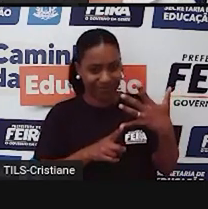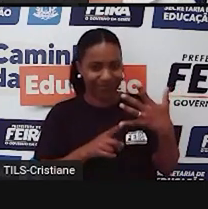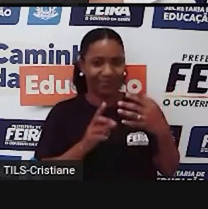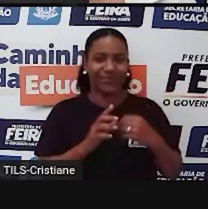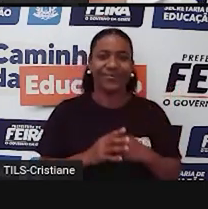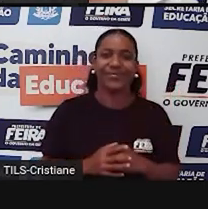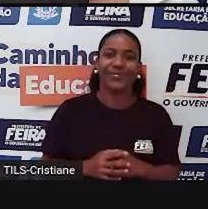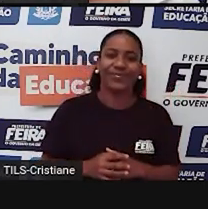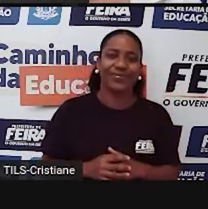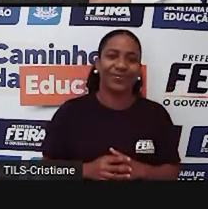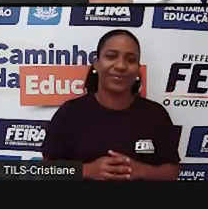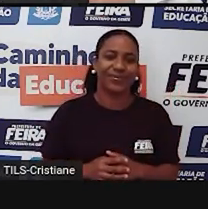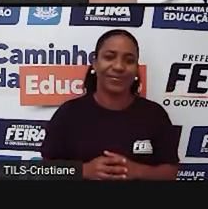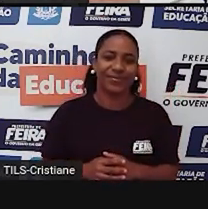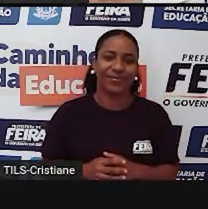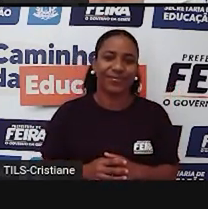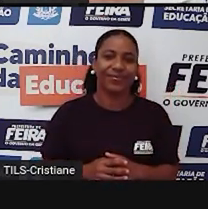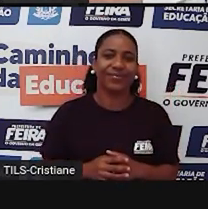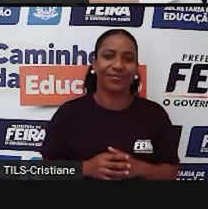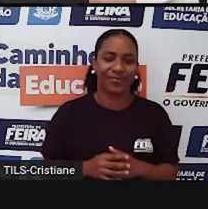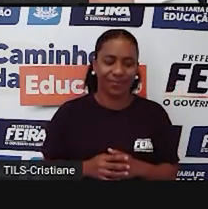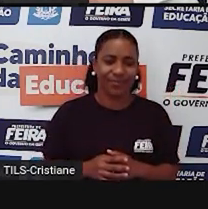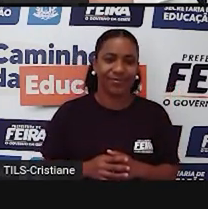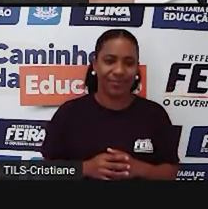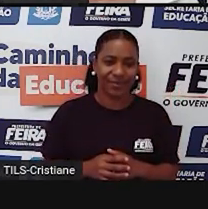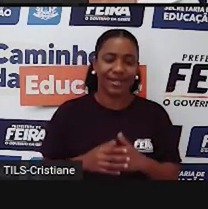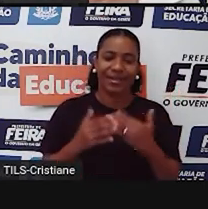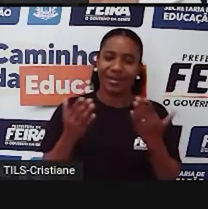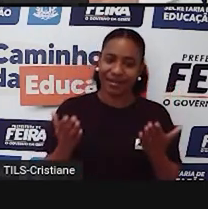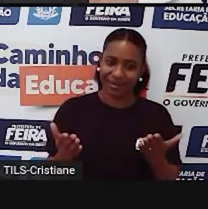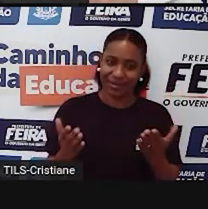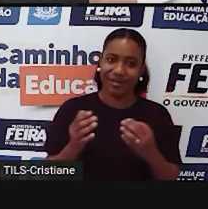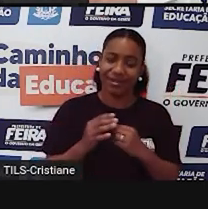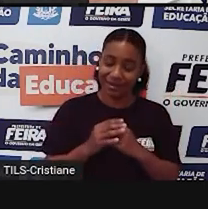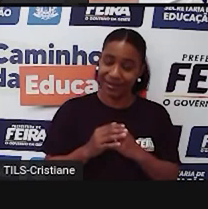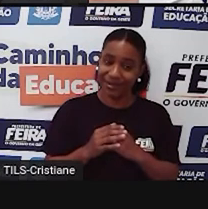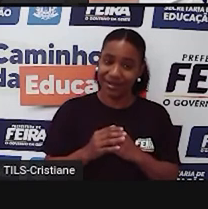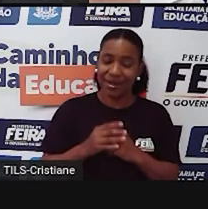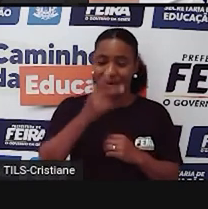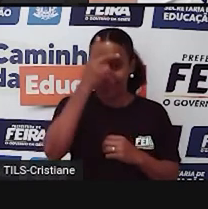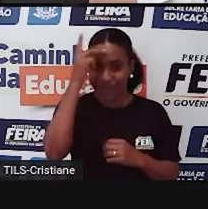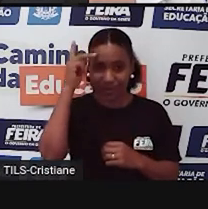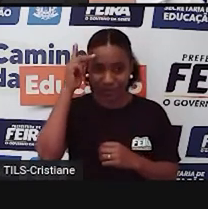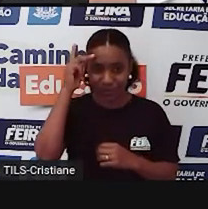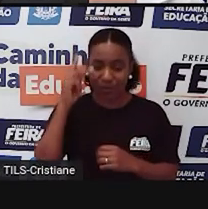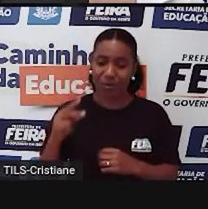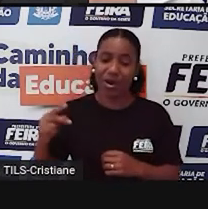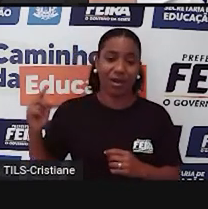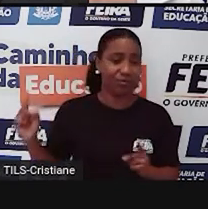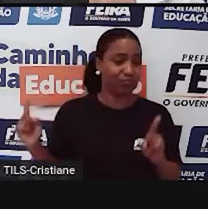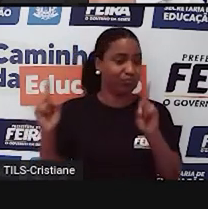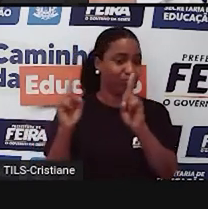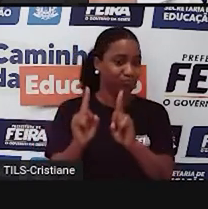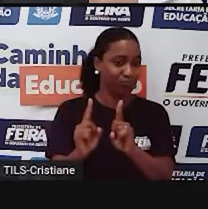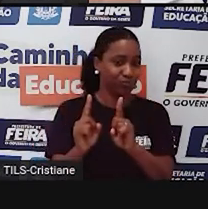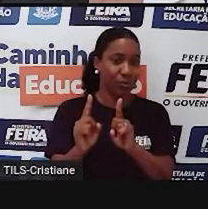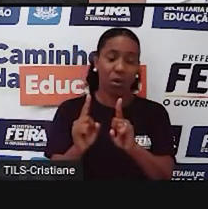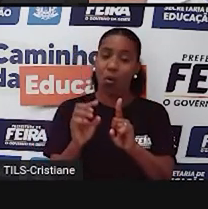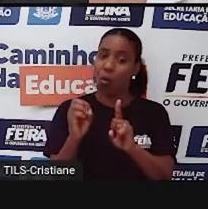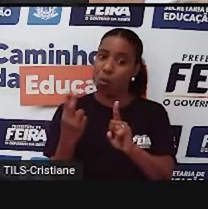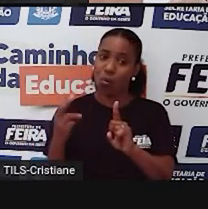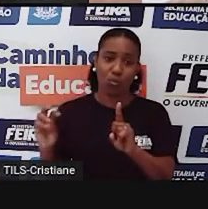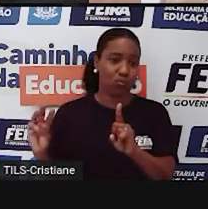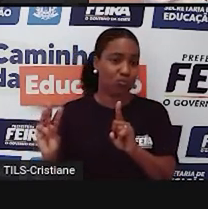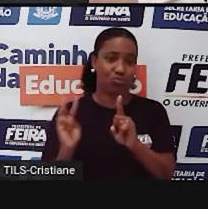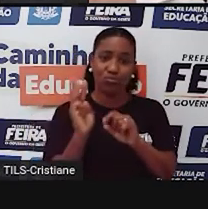pessoas têm a chance de resolver um problema mais rápido e com mais eficiência. Quando a gente